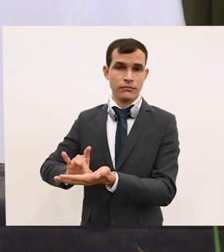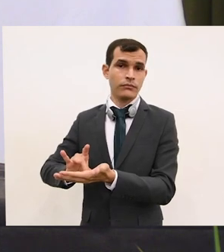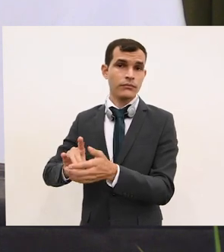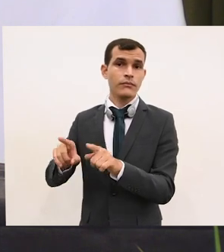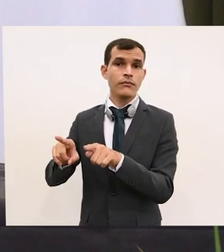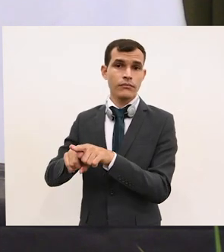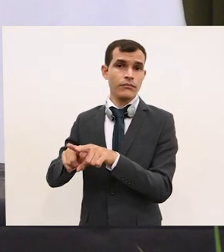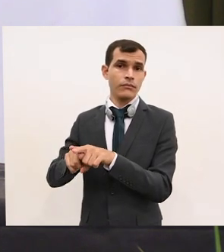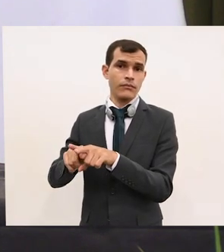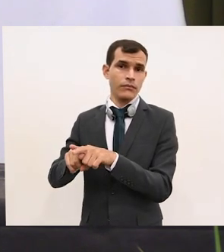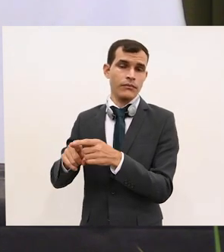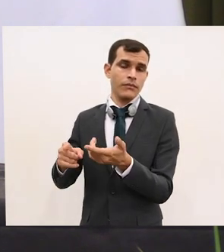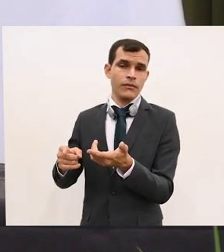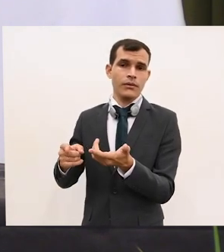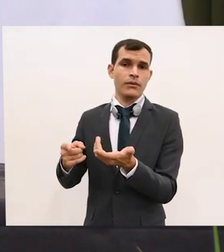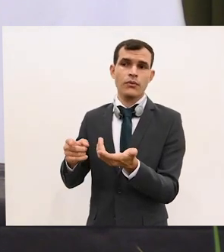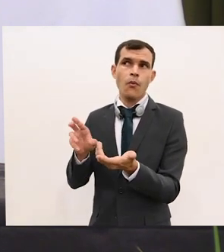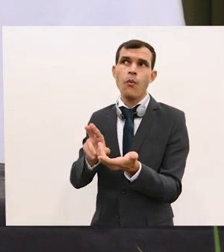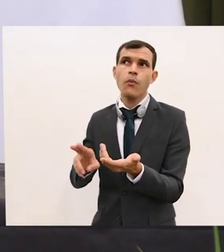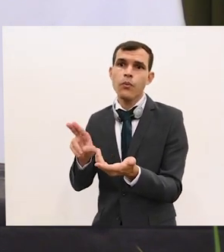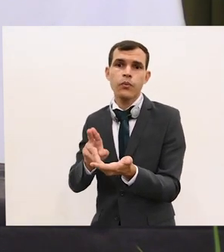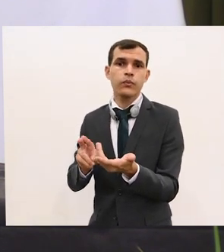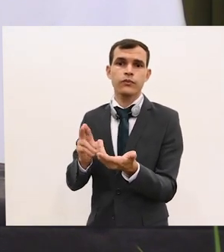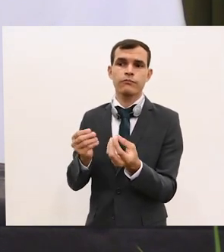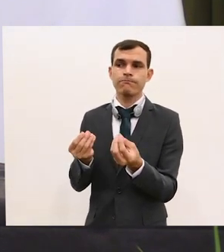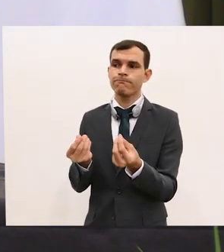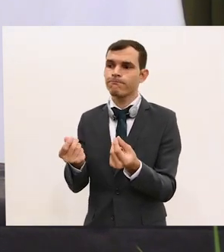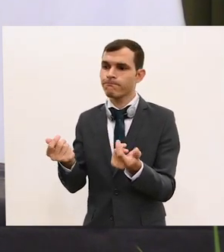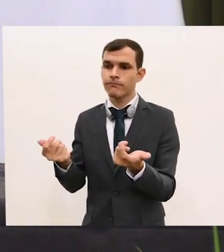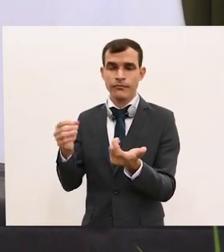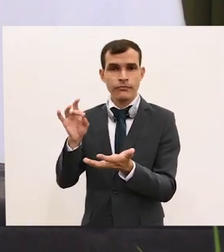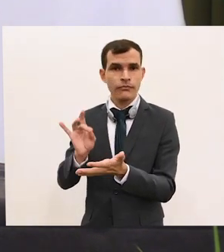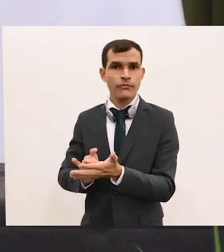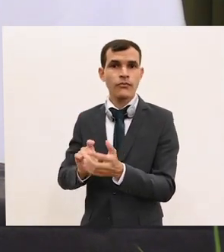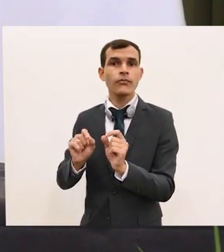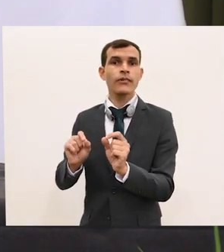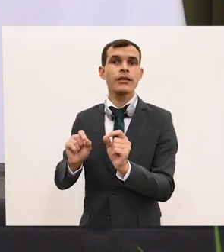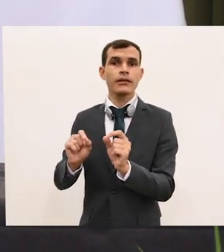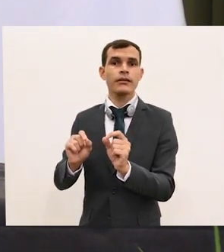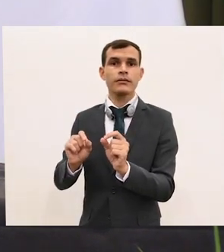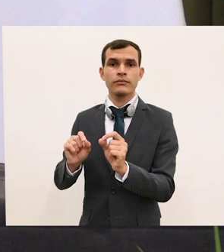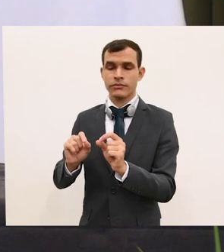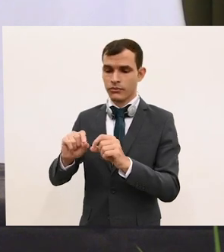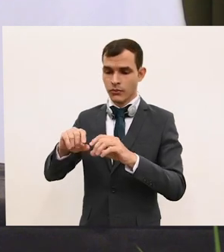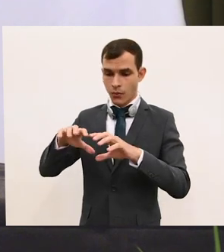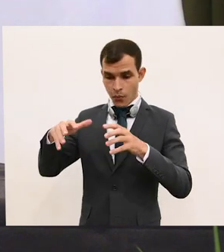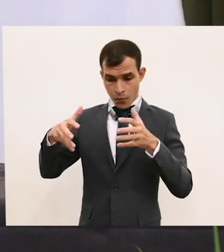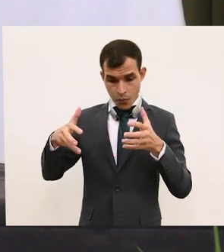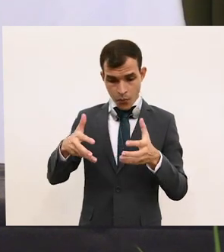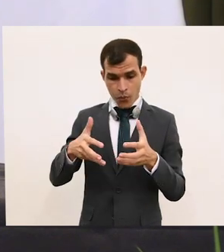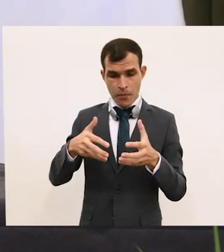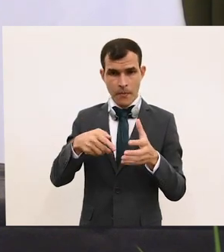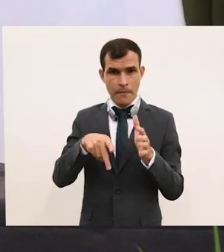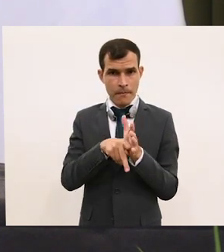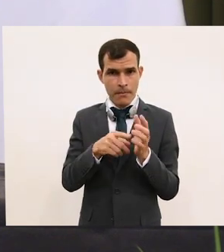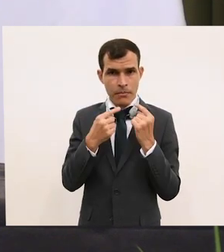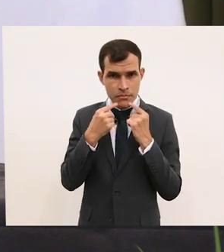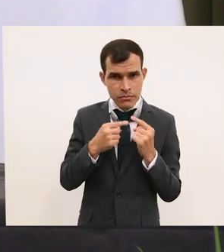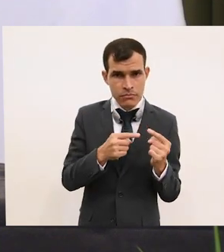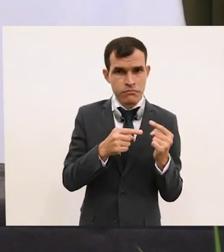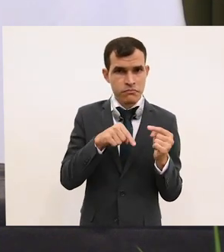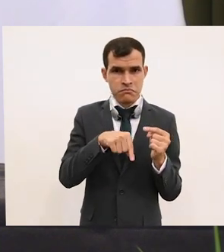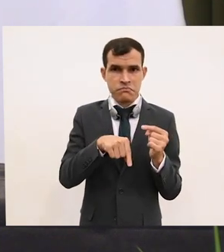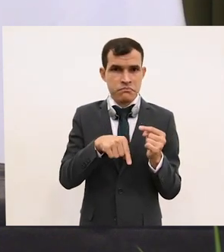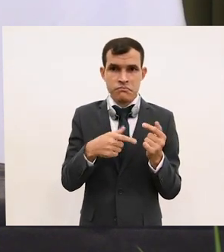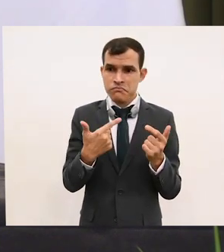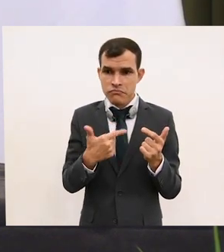provisória só terá uso, só terá sentido, enquanto o órgão de apelação não estiver funcionando. Então, pronto, ele esteja funcionando, nós estaremos muito